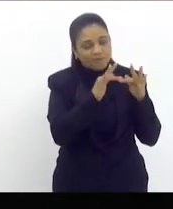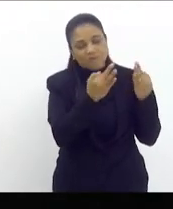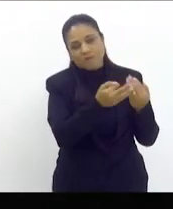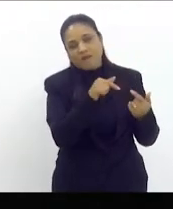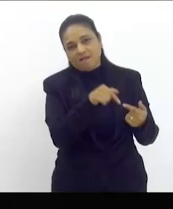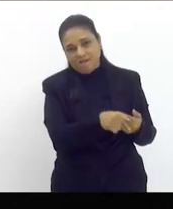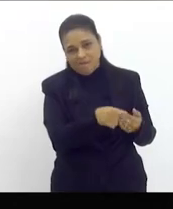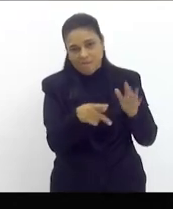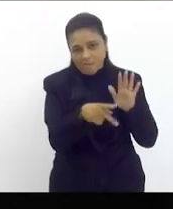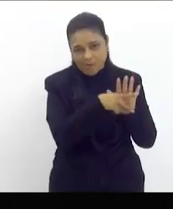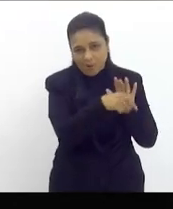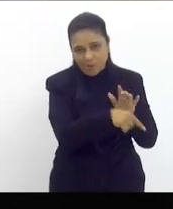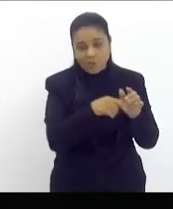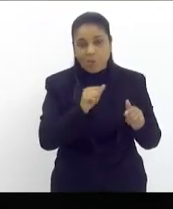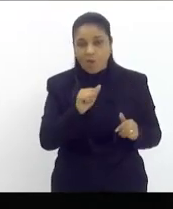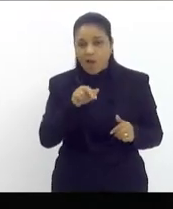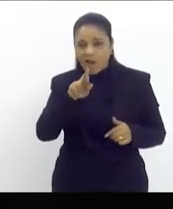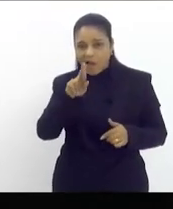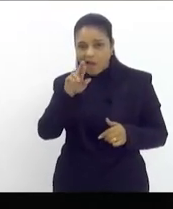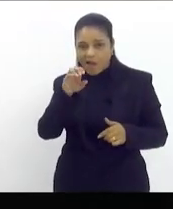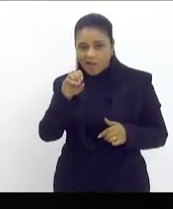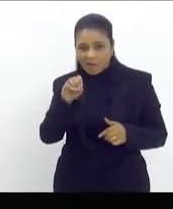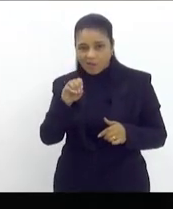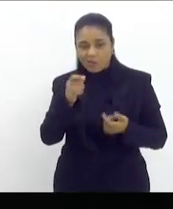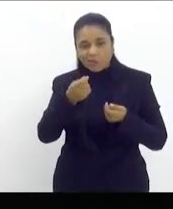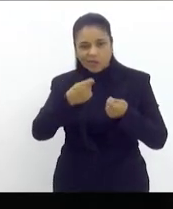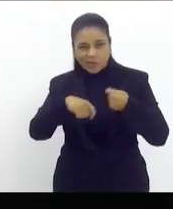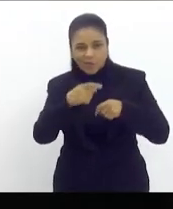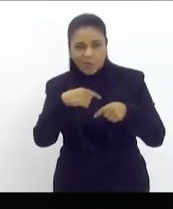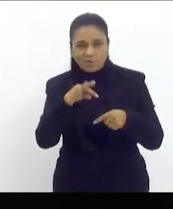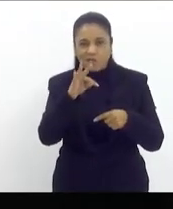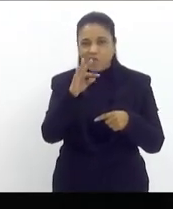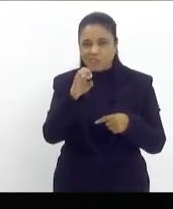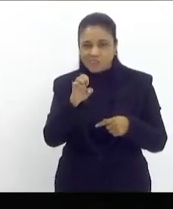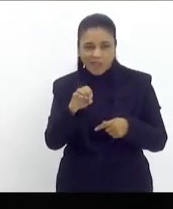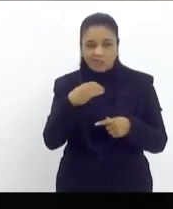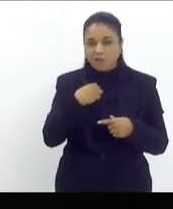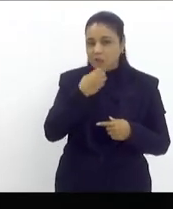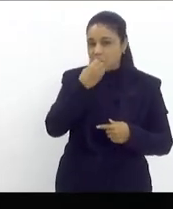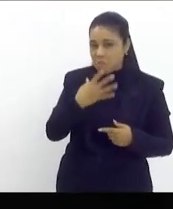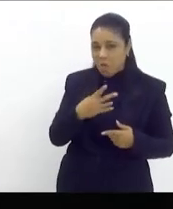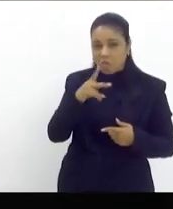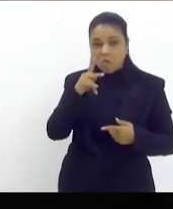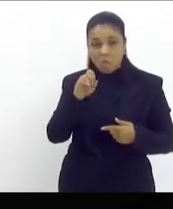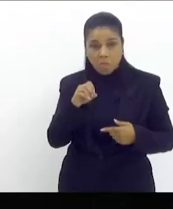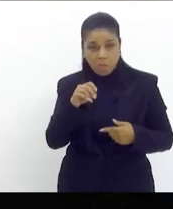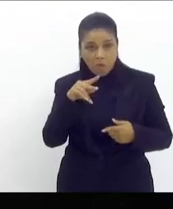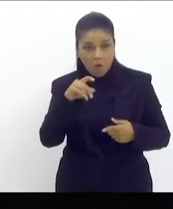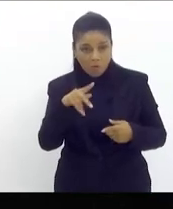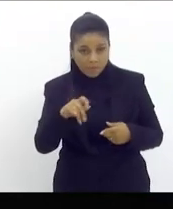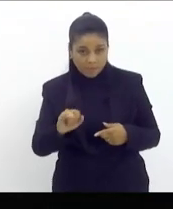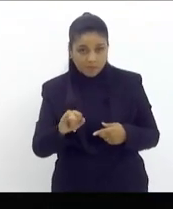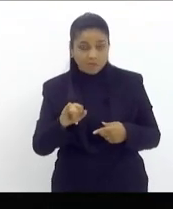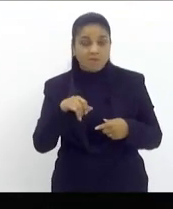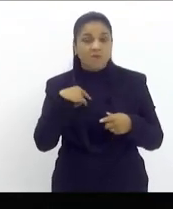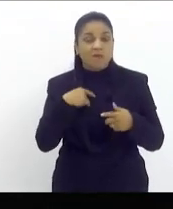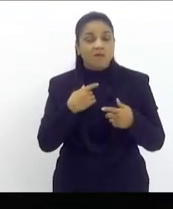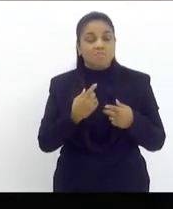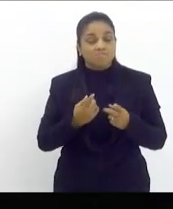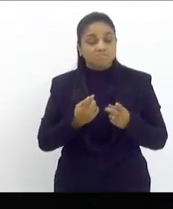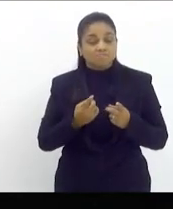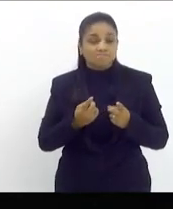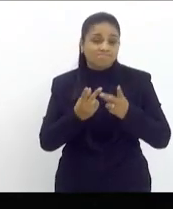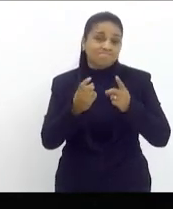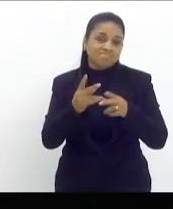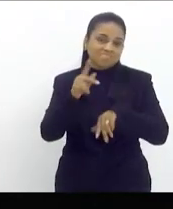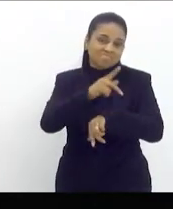porque o agronegócio esse que diz que é tech que é bom que é pop ele só produz para exportação